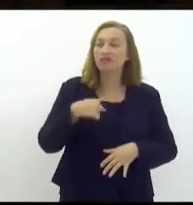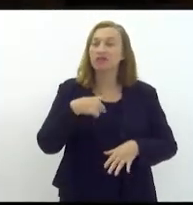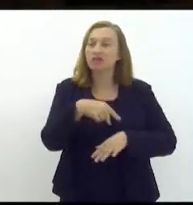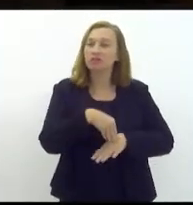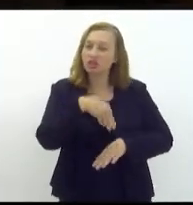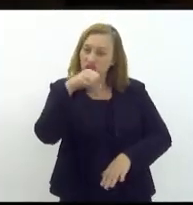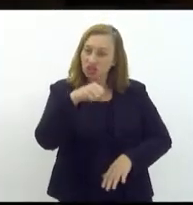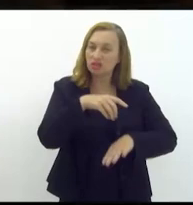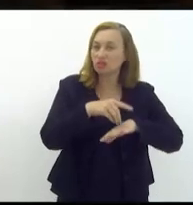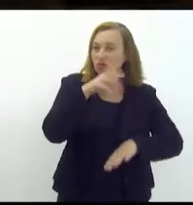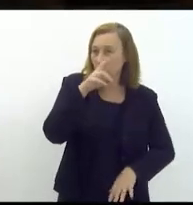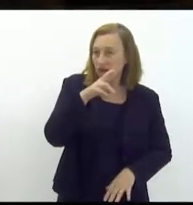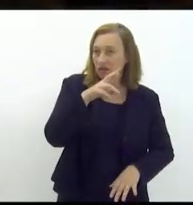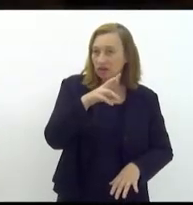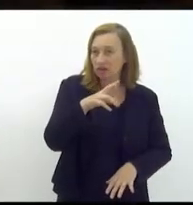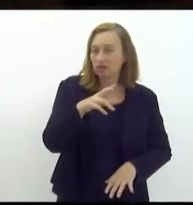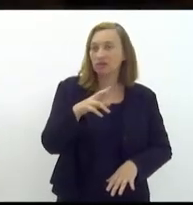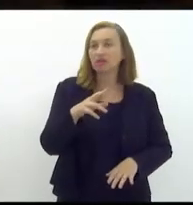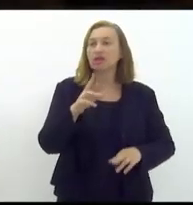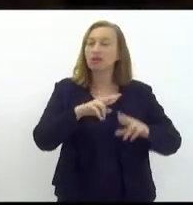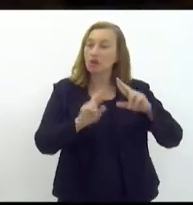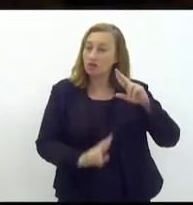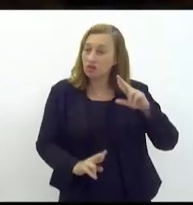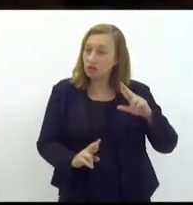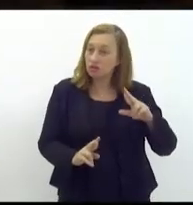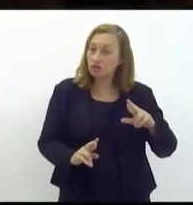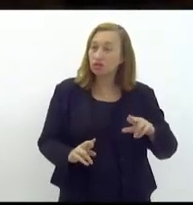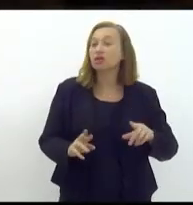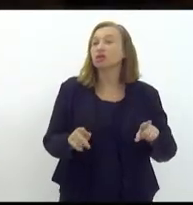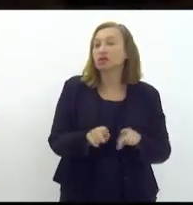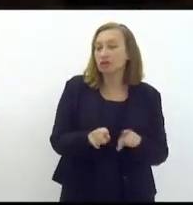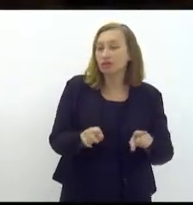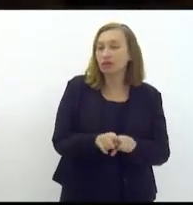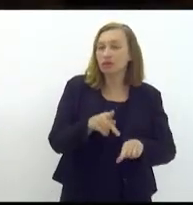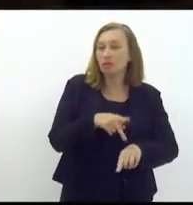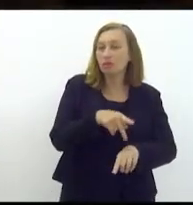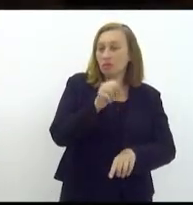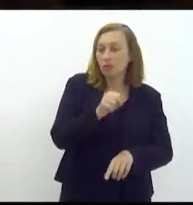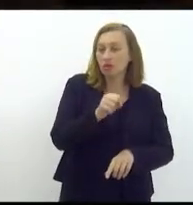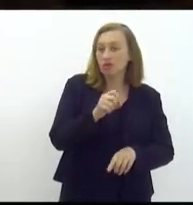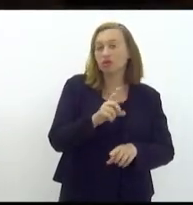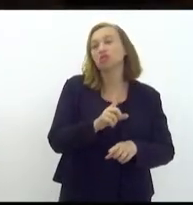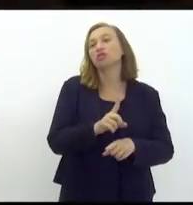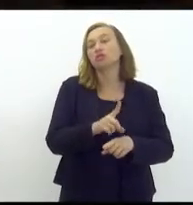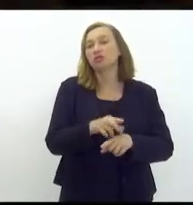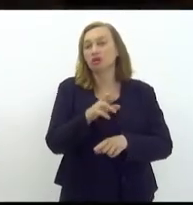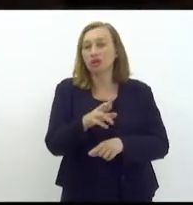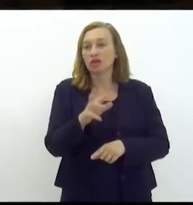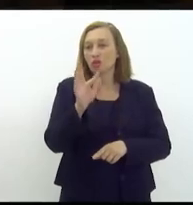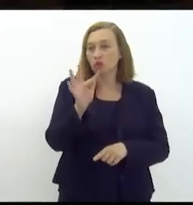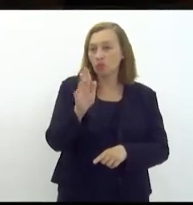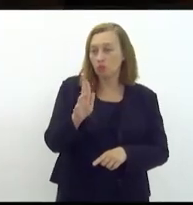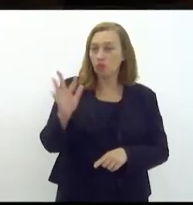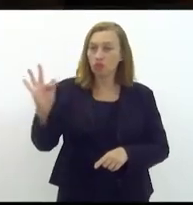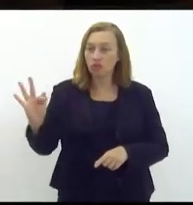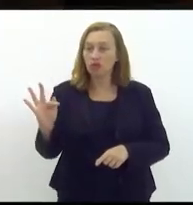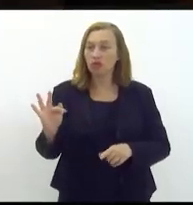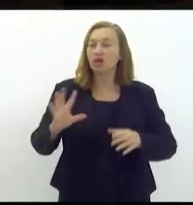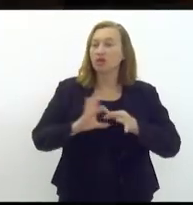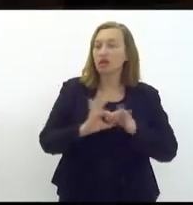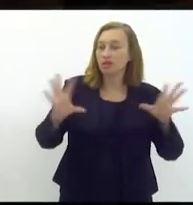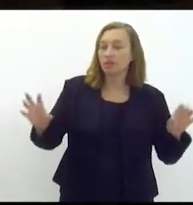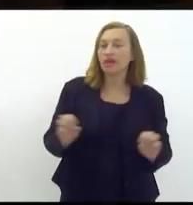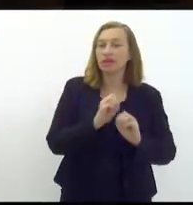na UFRJ e fiz pós doutorado na UF ou seja a educação ela liberta